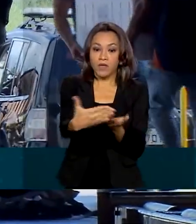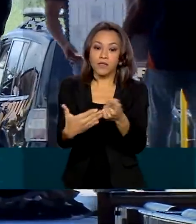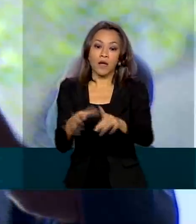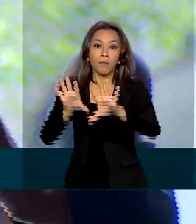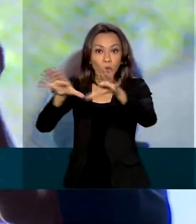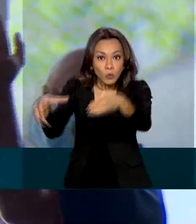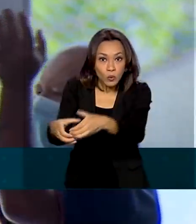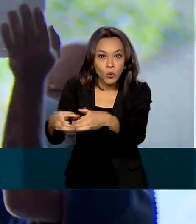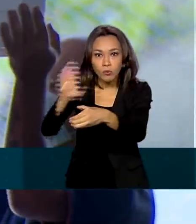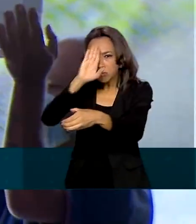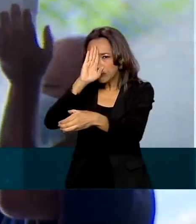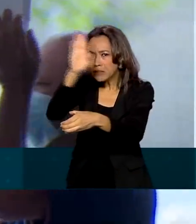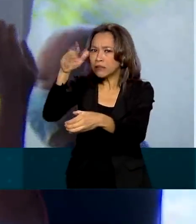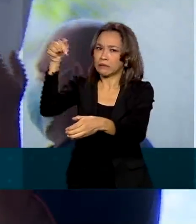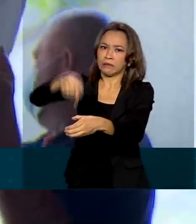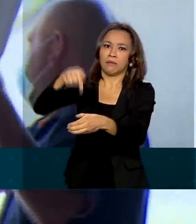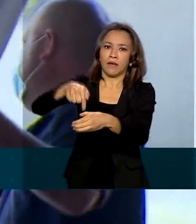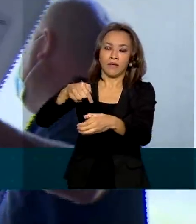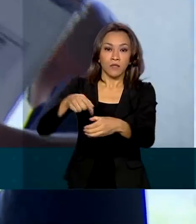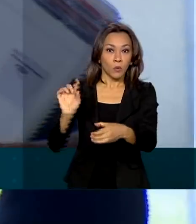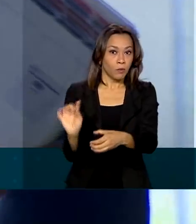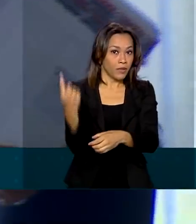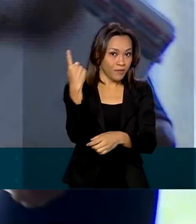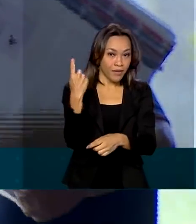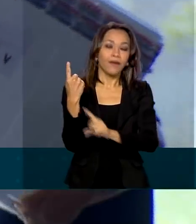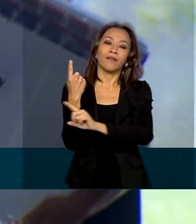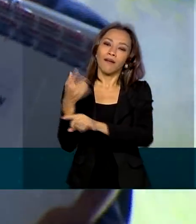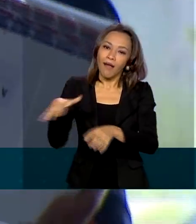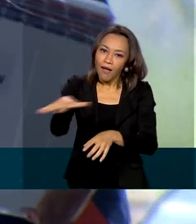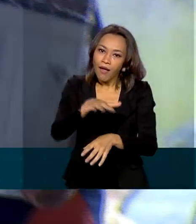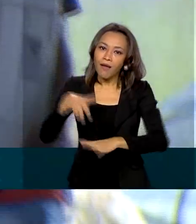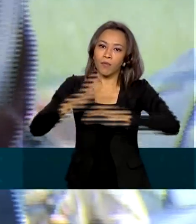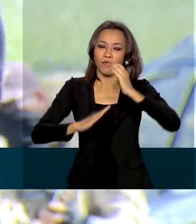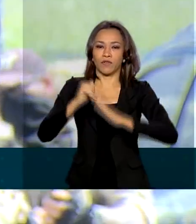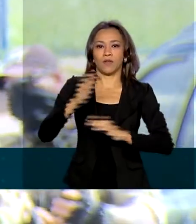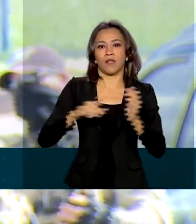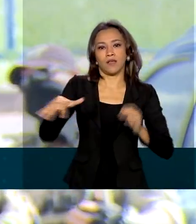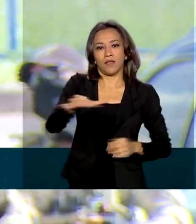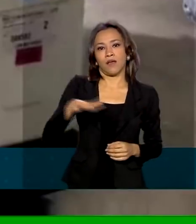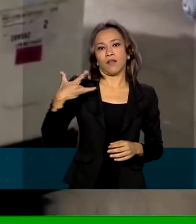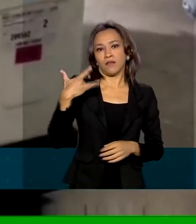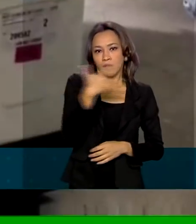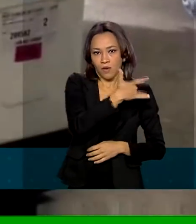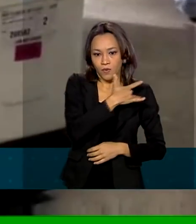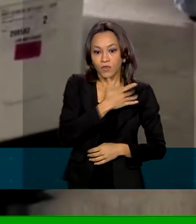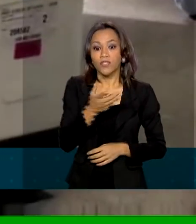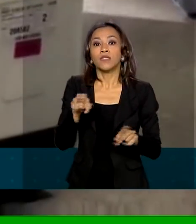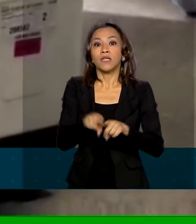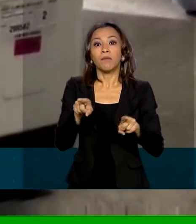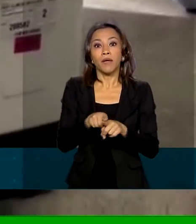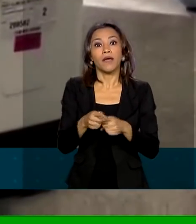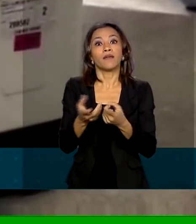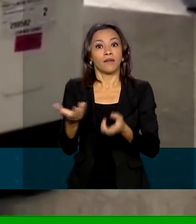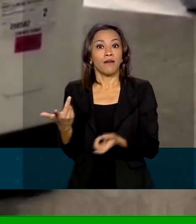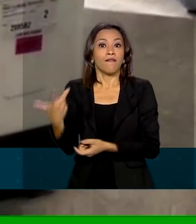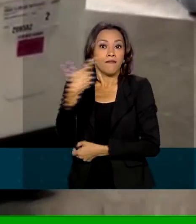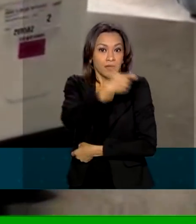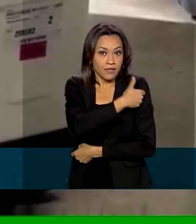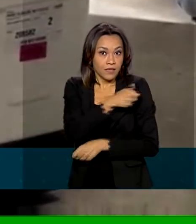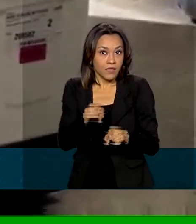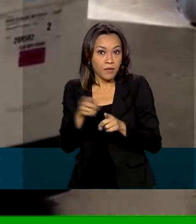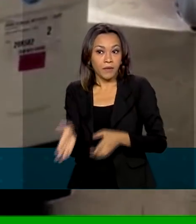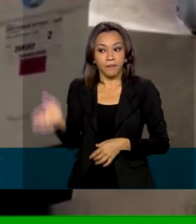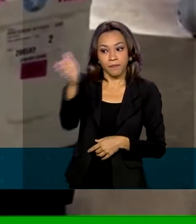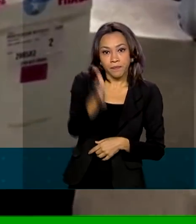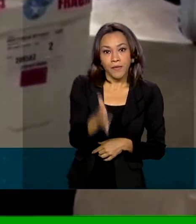considerados prioritários. O primeiro deles será o de profissionais da área de saúde. Também recebem a vacina agora as